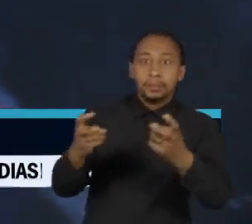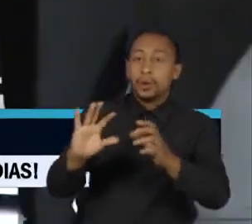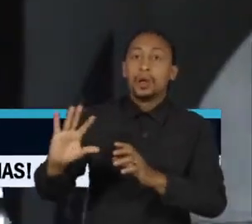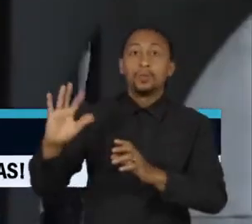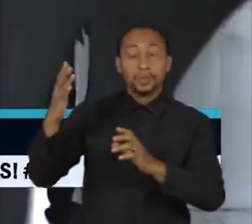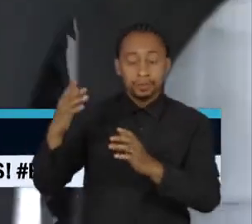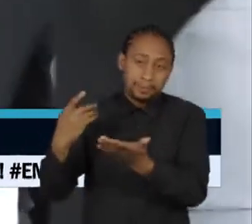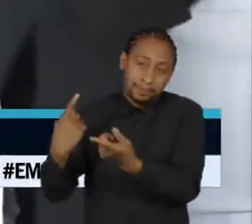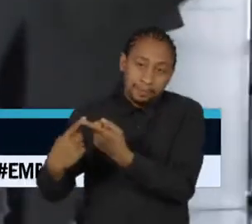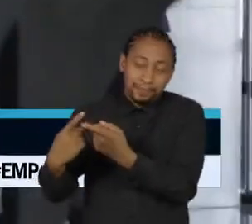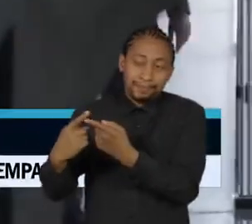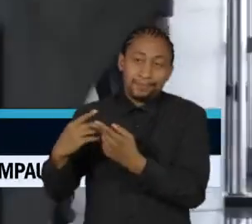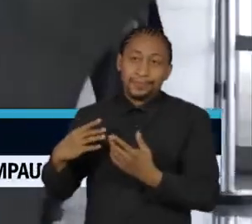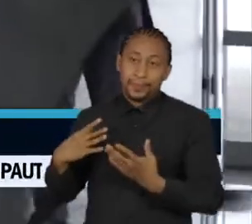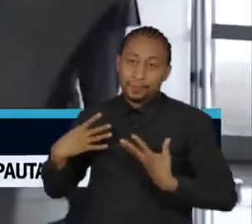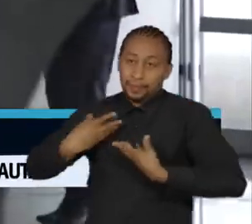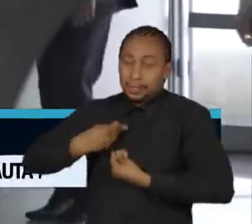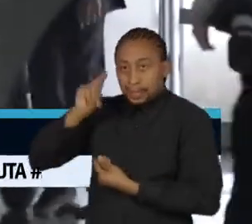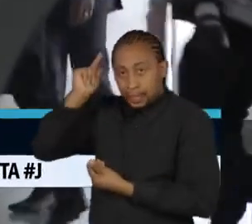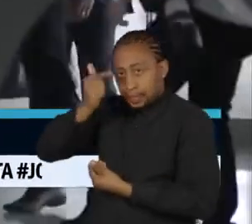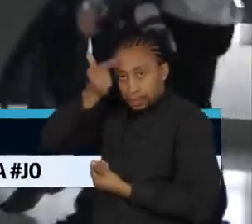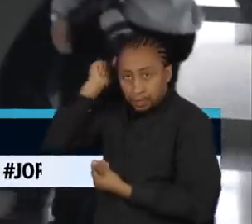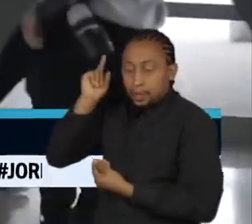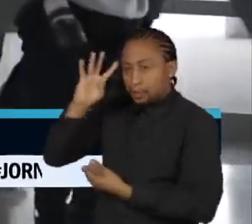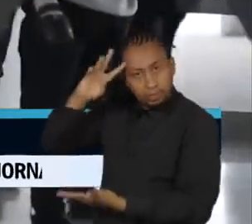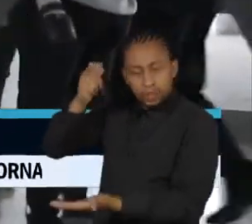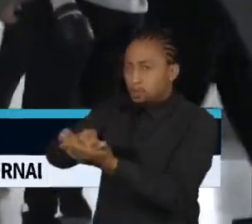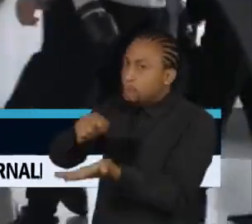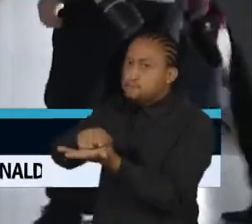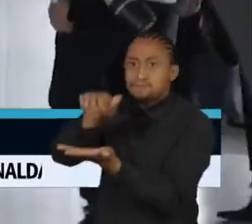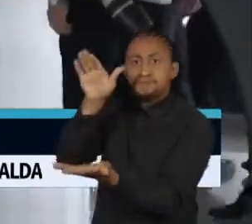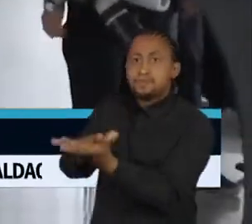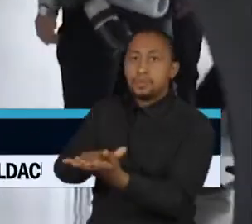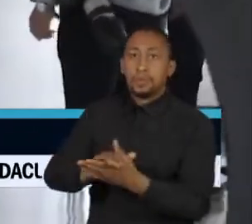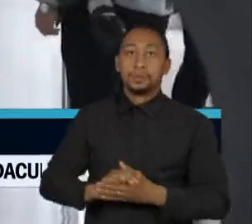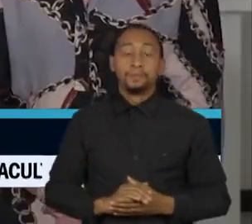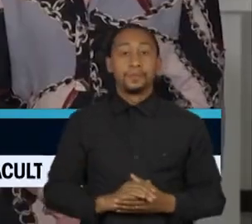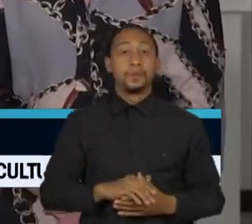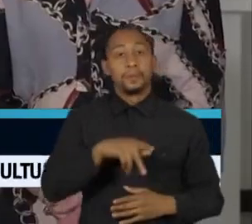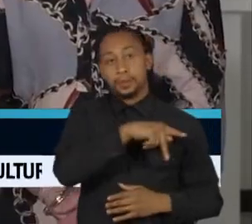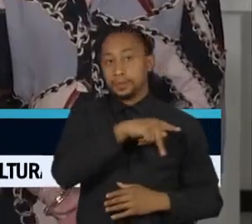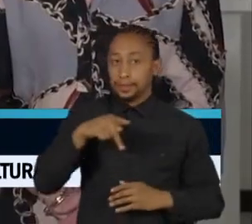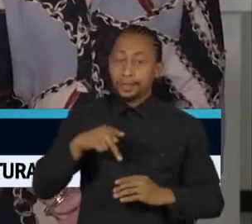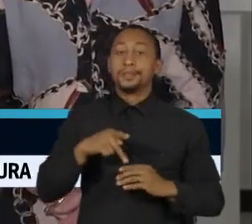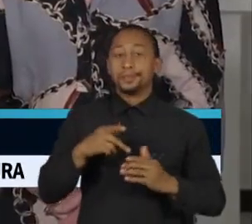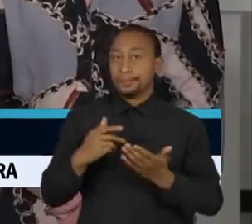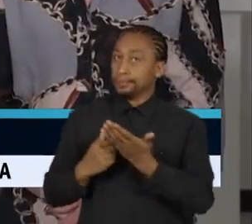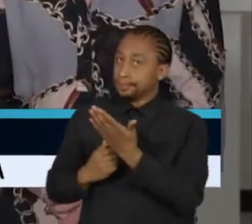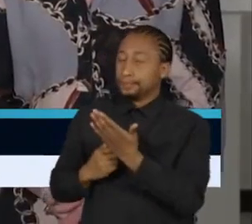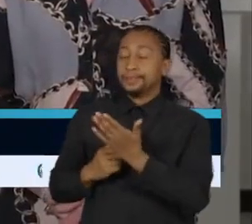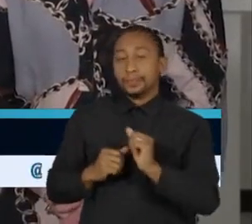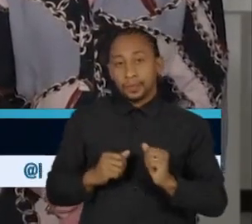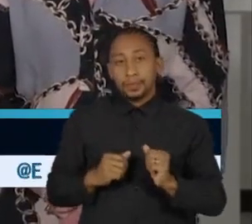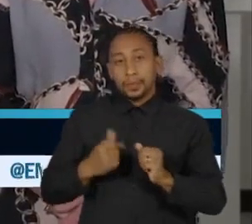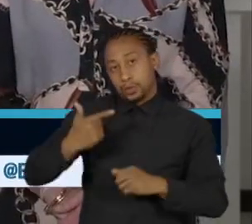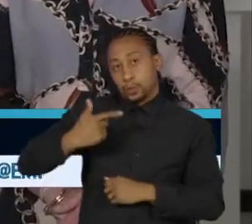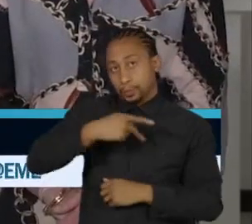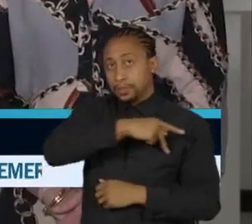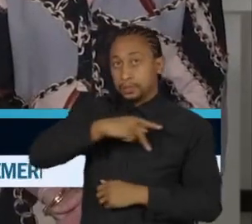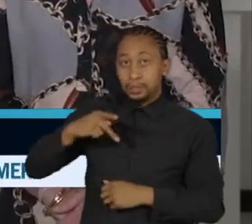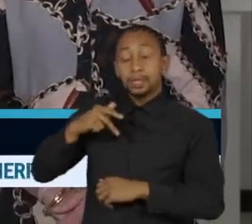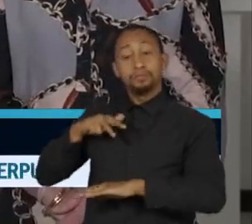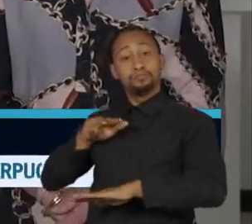Moraes. O vice-presidente eleito, Geraldo Alckmin, do PSB, chegava ao hotel em que está hospedado em Brasília quando foi agredido